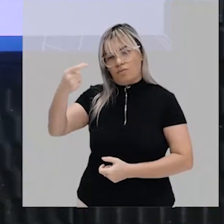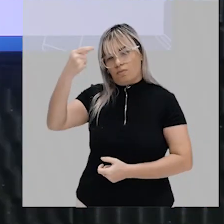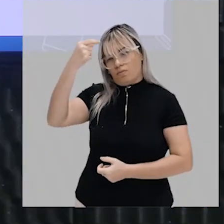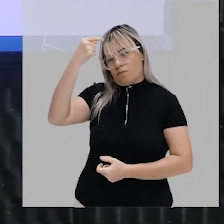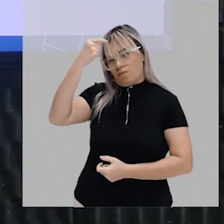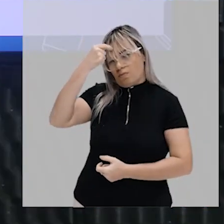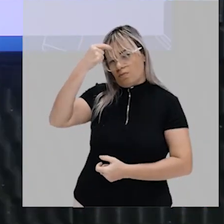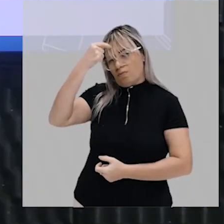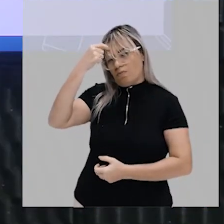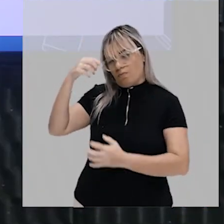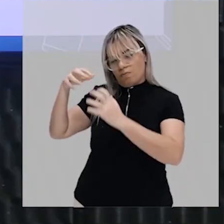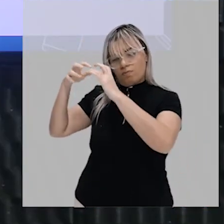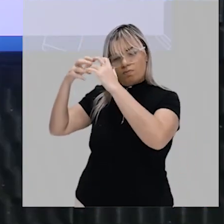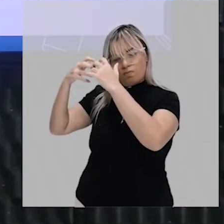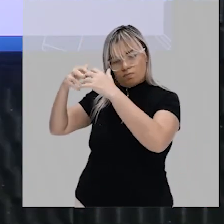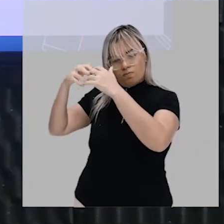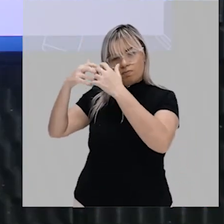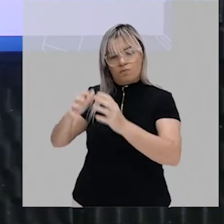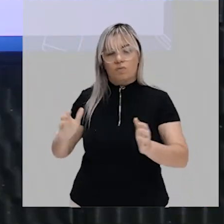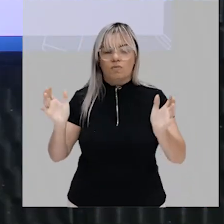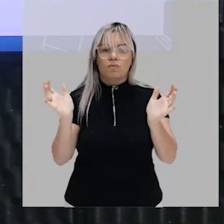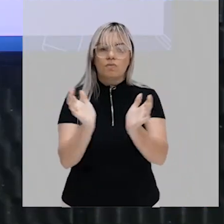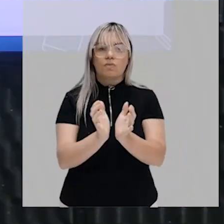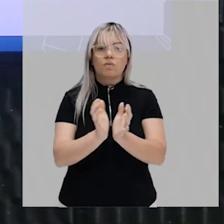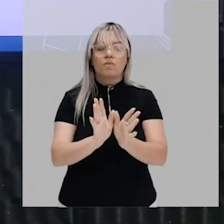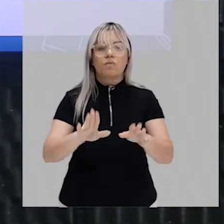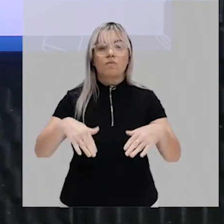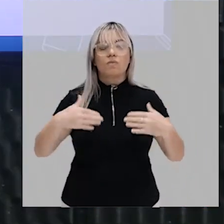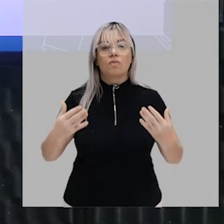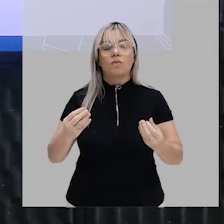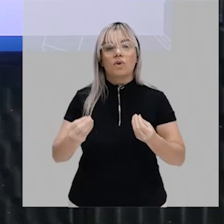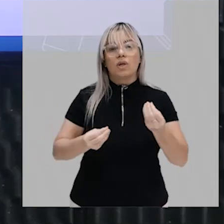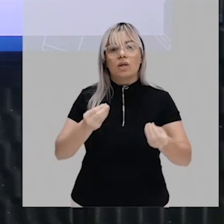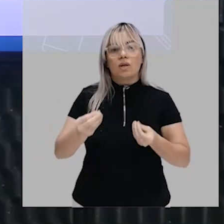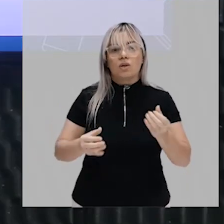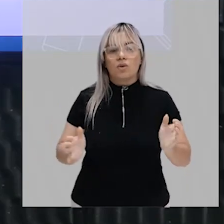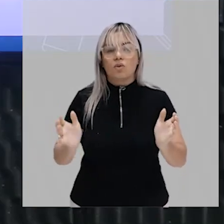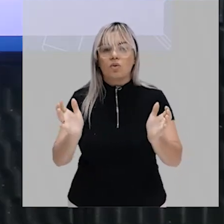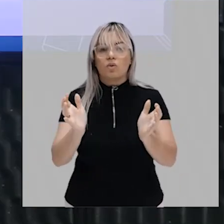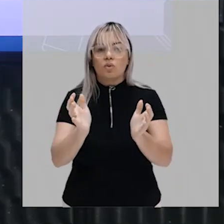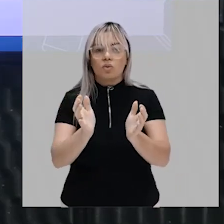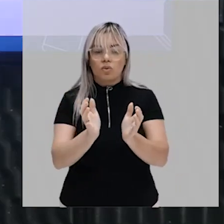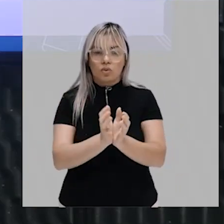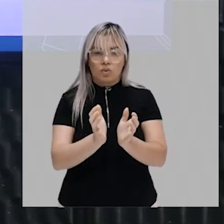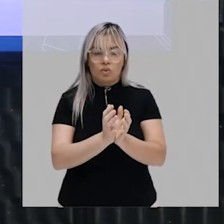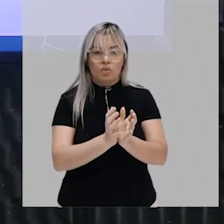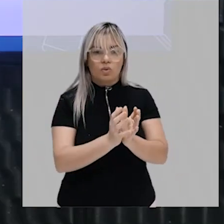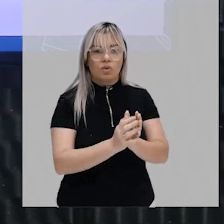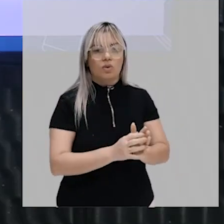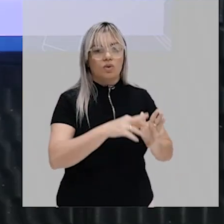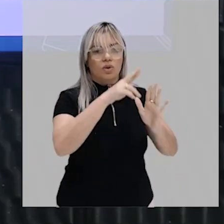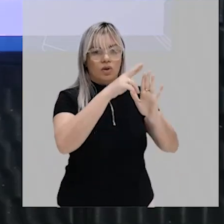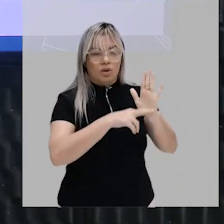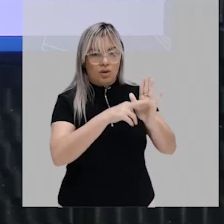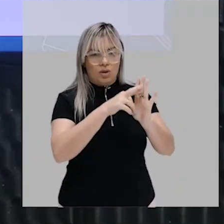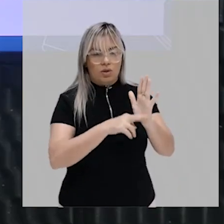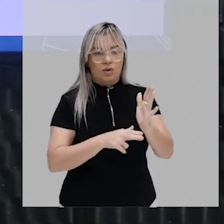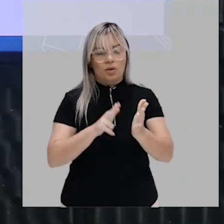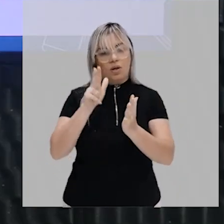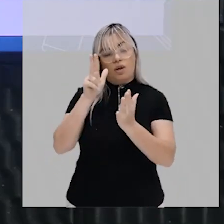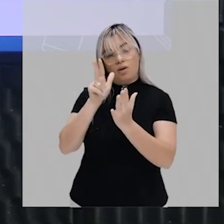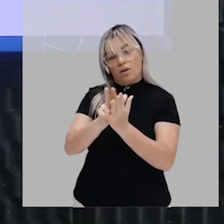coletiva o que é consciência coletiva? é um conjunto de regras de normas de